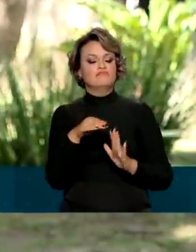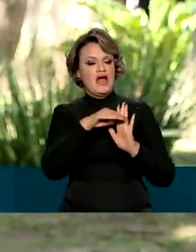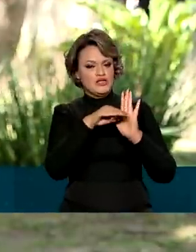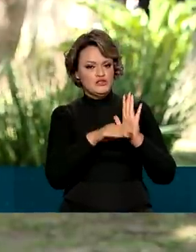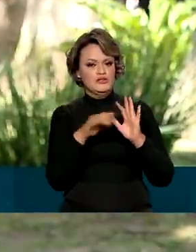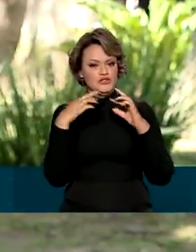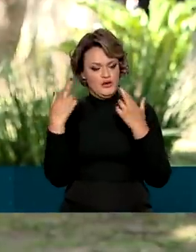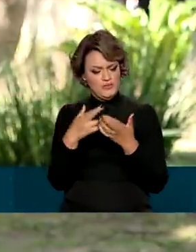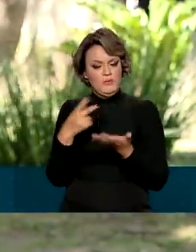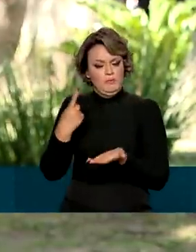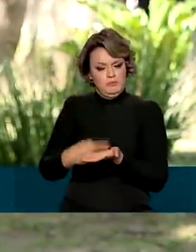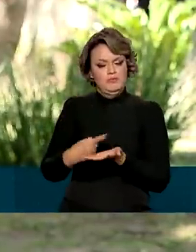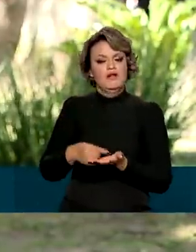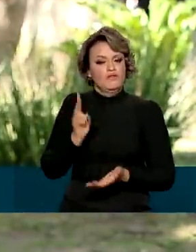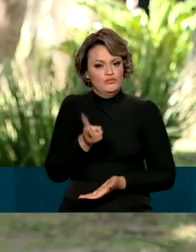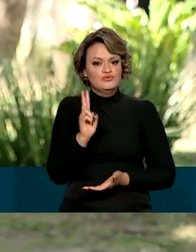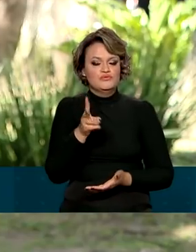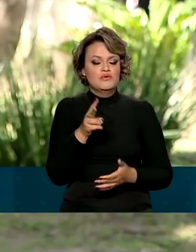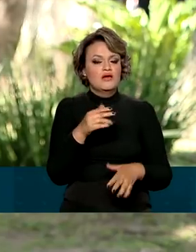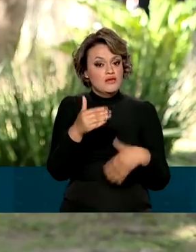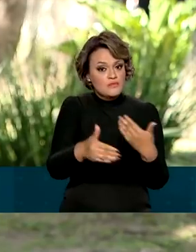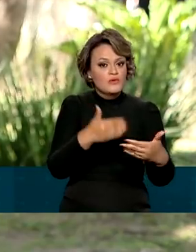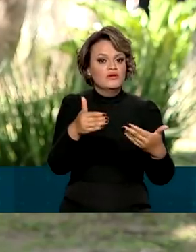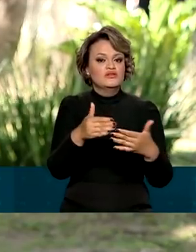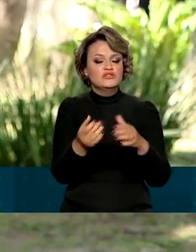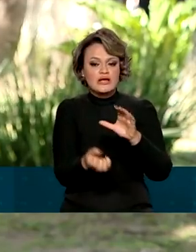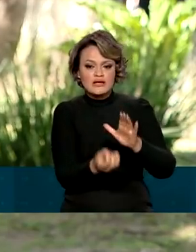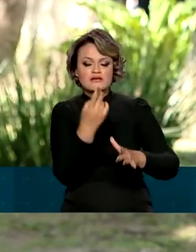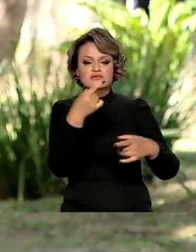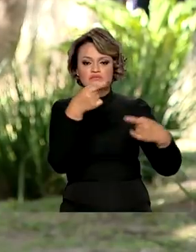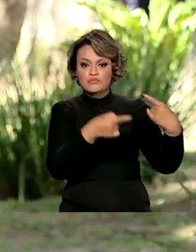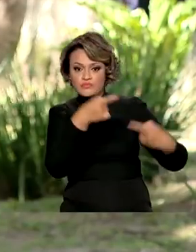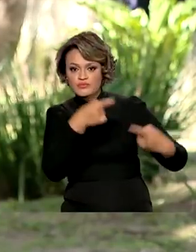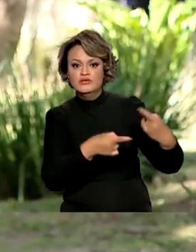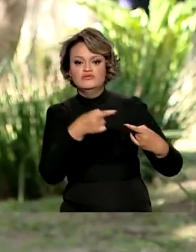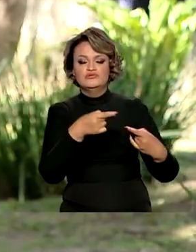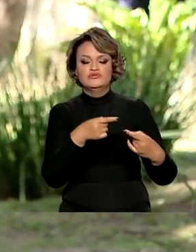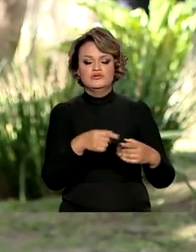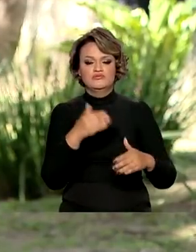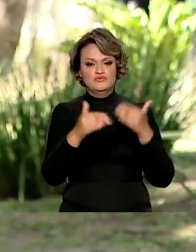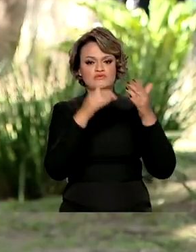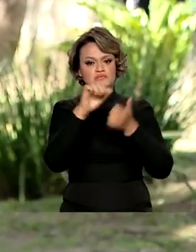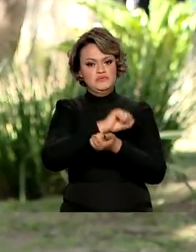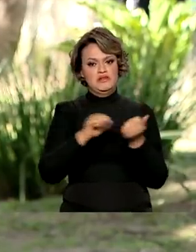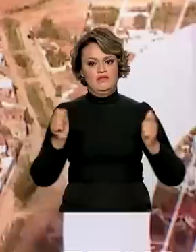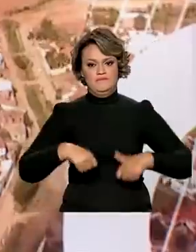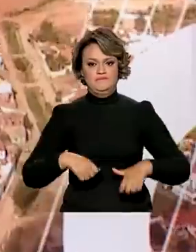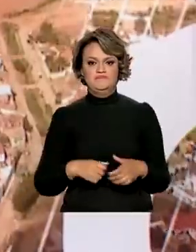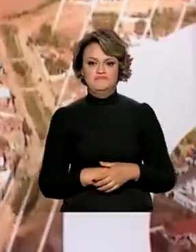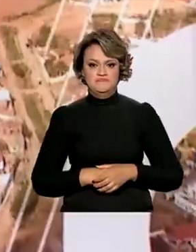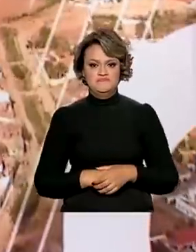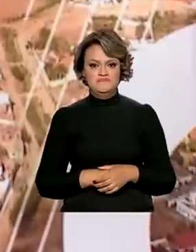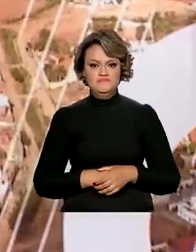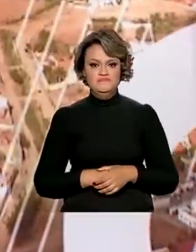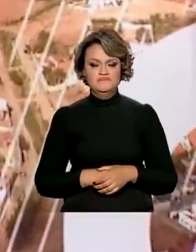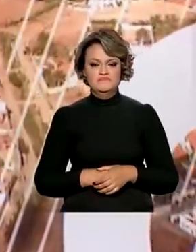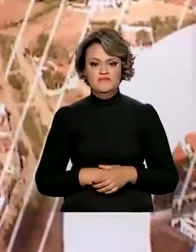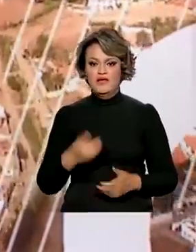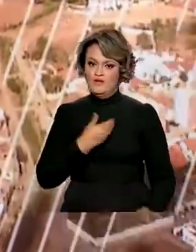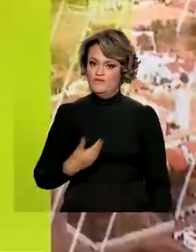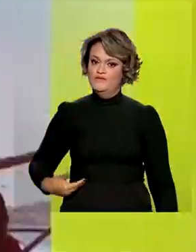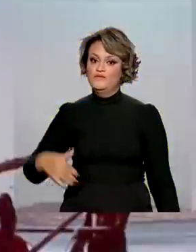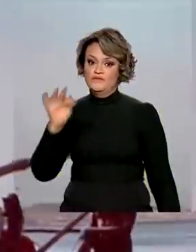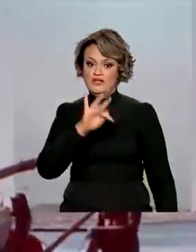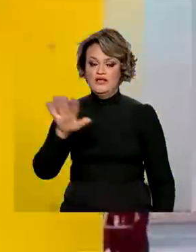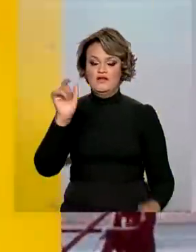diversos setores do mercado e avançar na criação de políticas pelo desenvolvimento sustentável. O governo